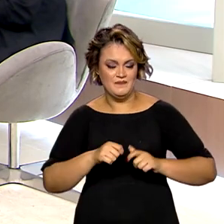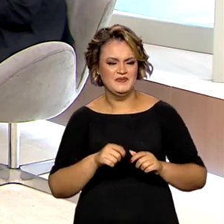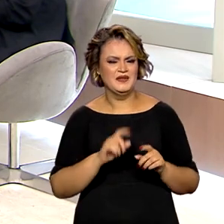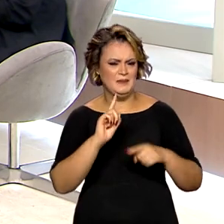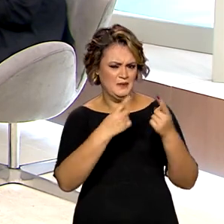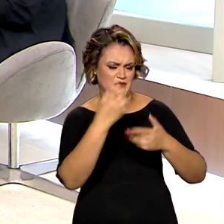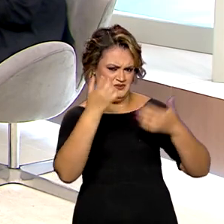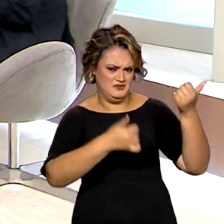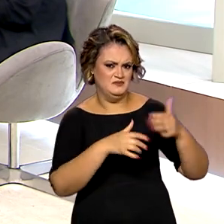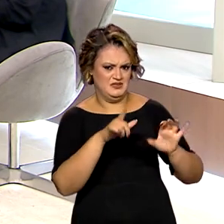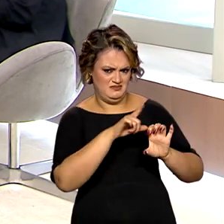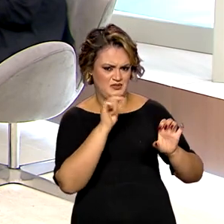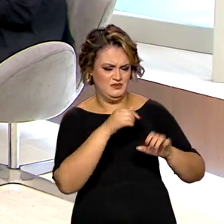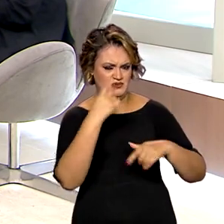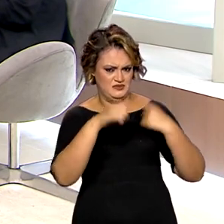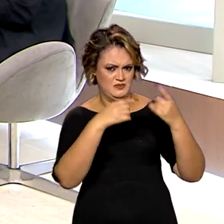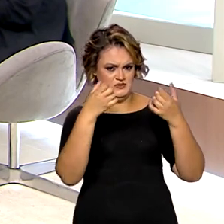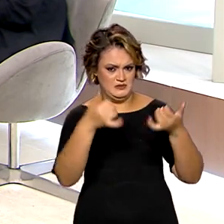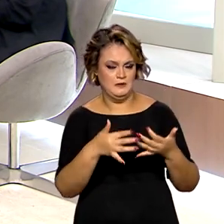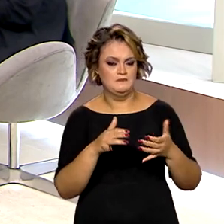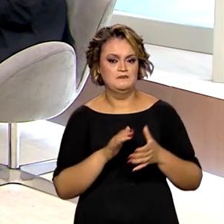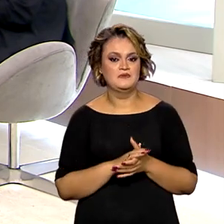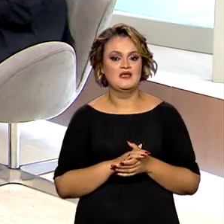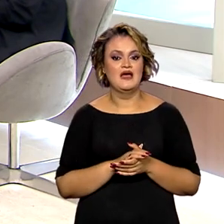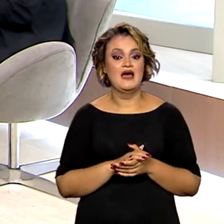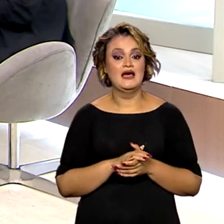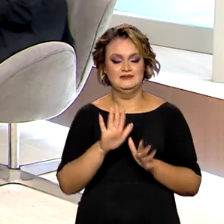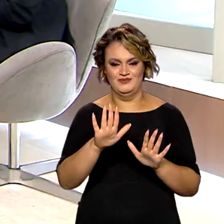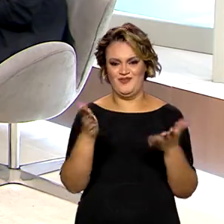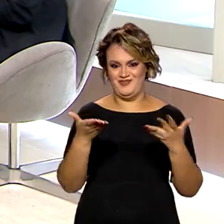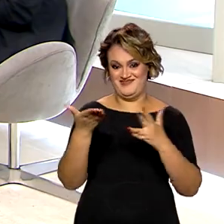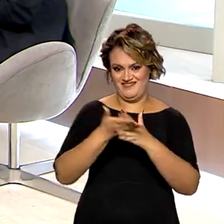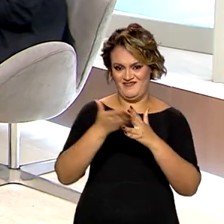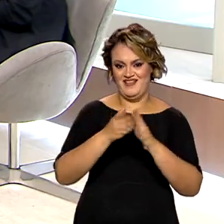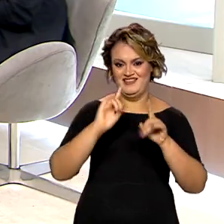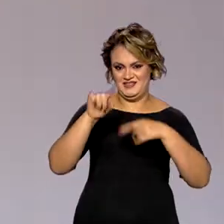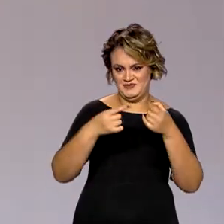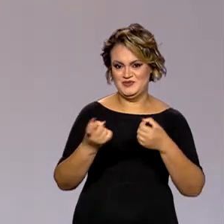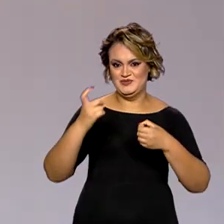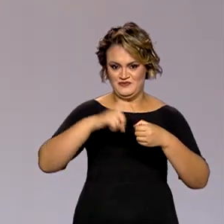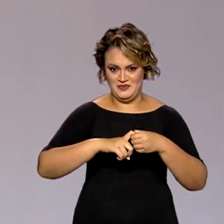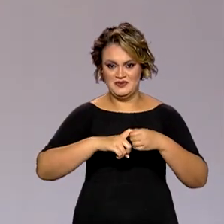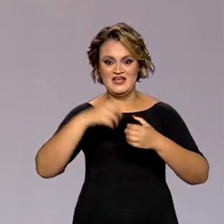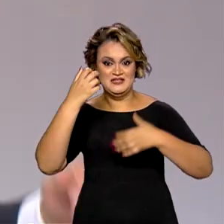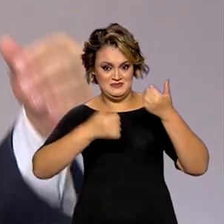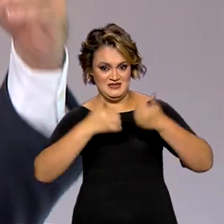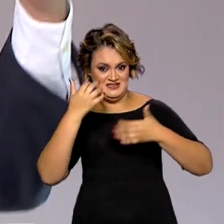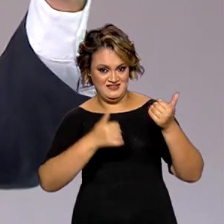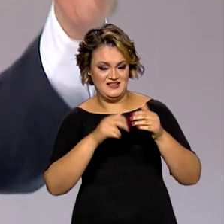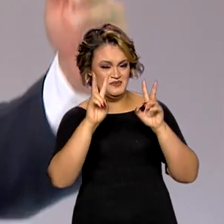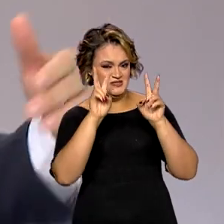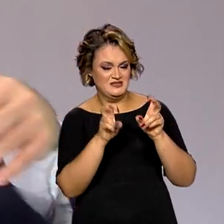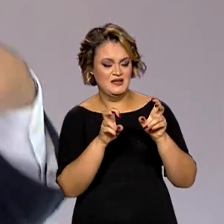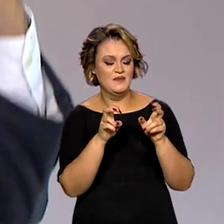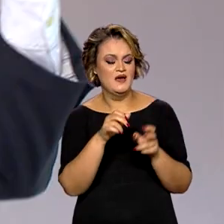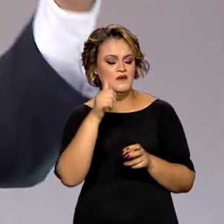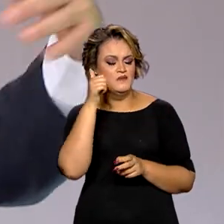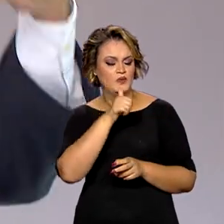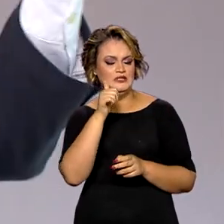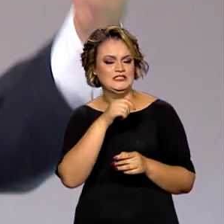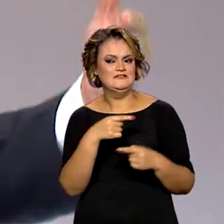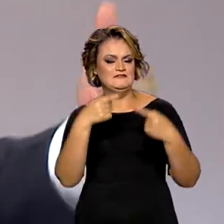falasse bastante no segundo bloco. Então, eu vou chamar agora o intervalo, daqui a pouco a gente volta com essa forma da mulher